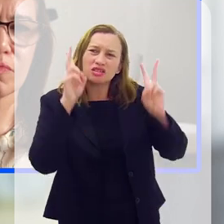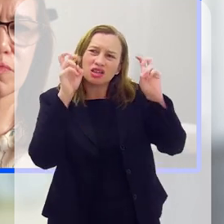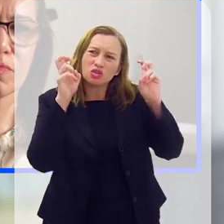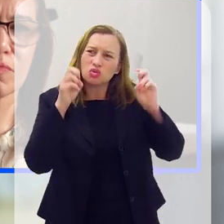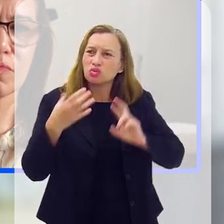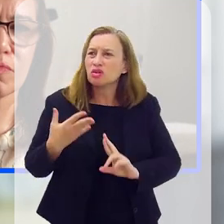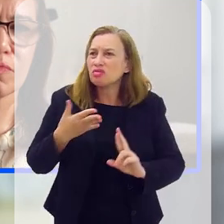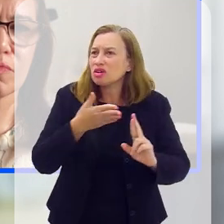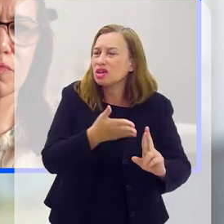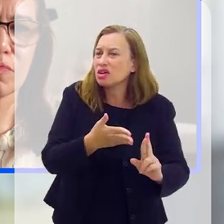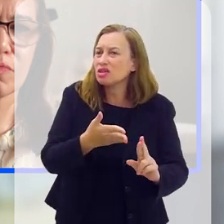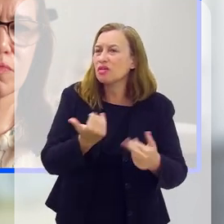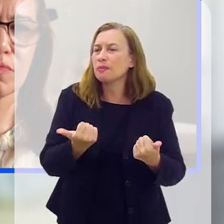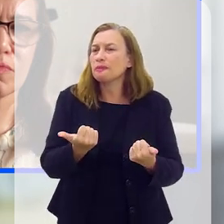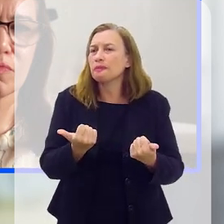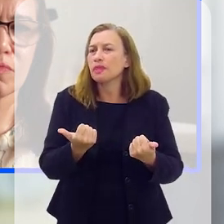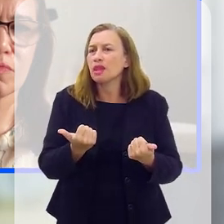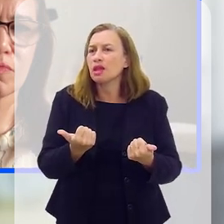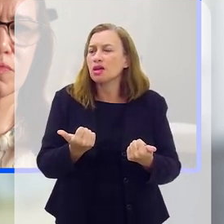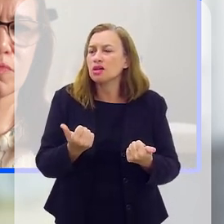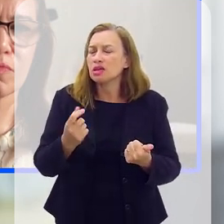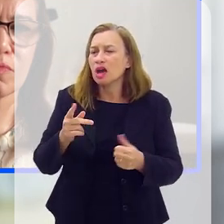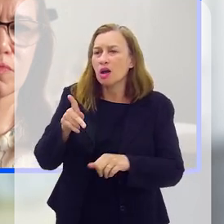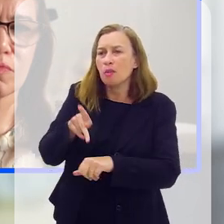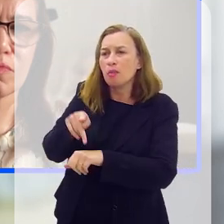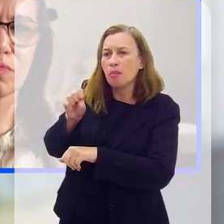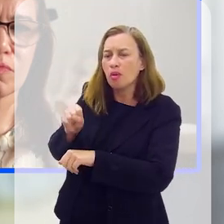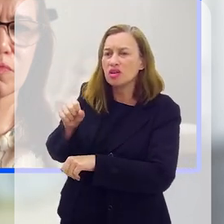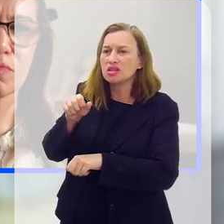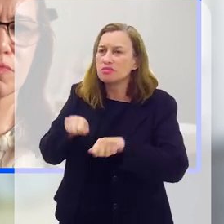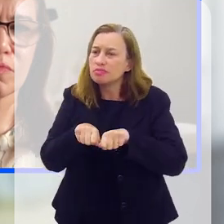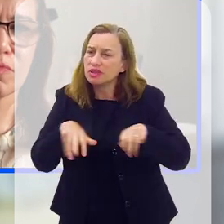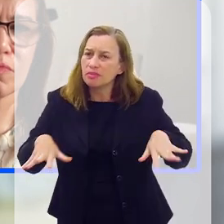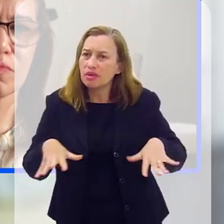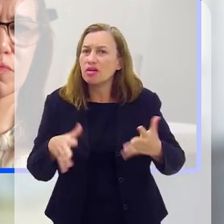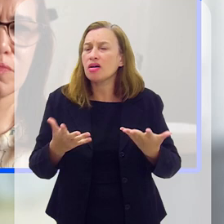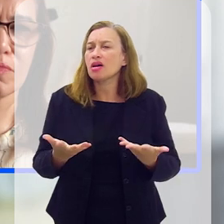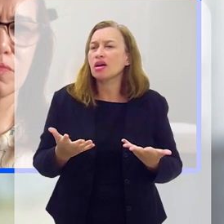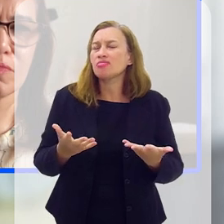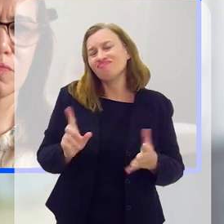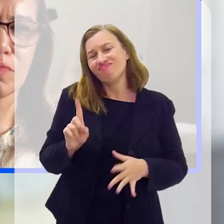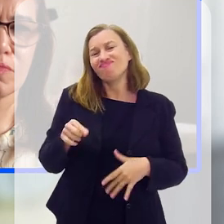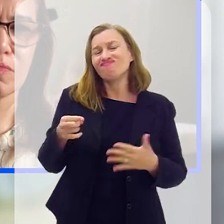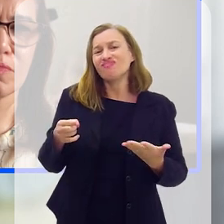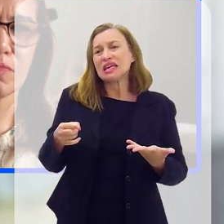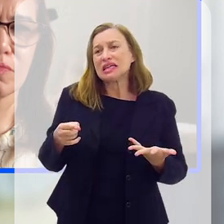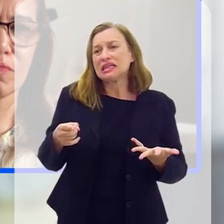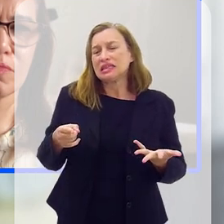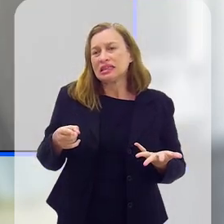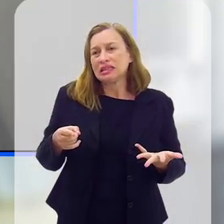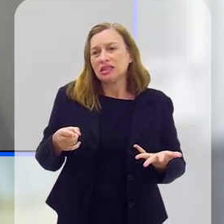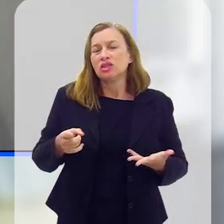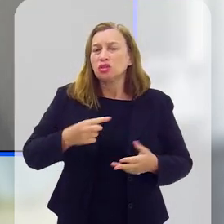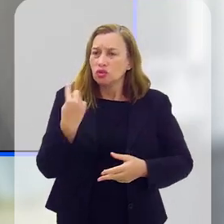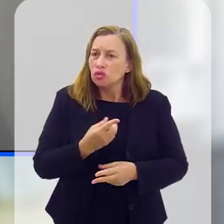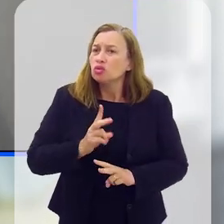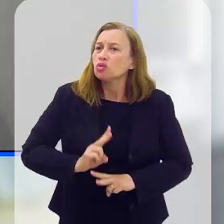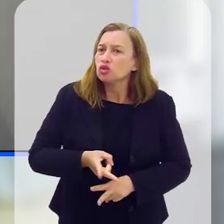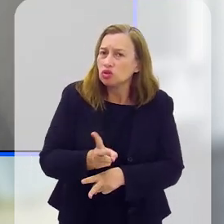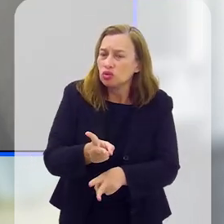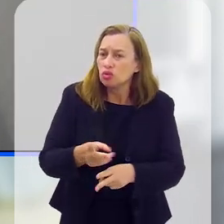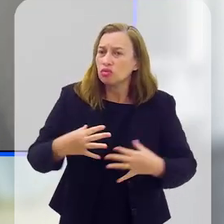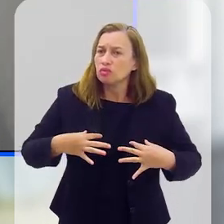referentes à pós-pandemia, e, é isso, nós